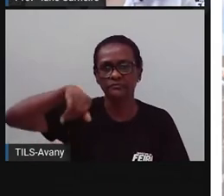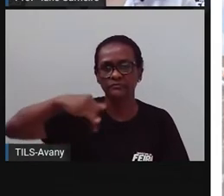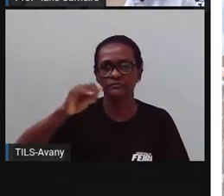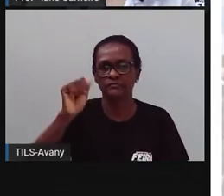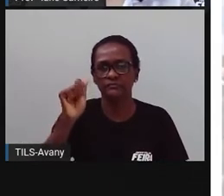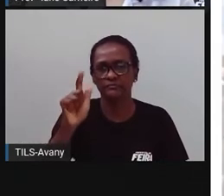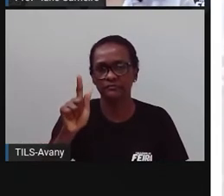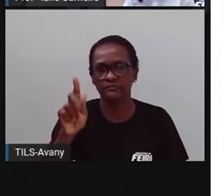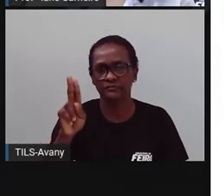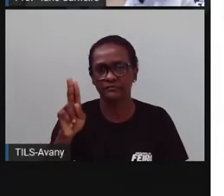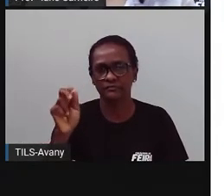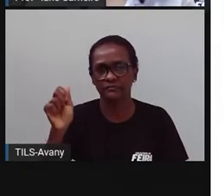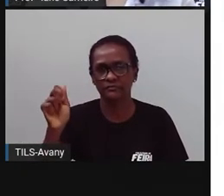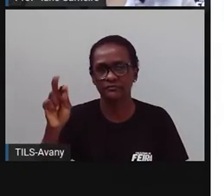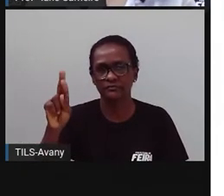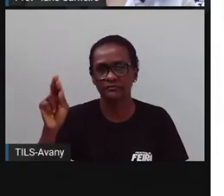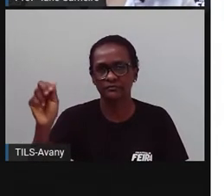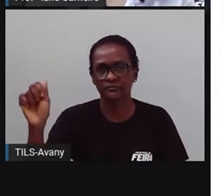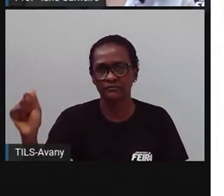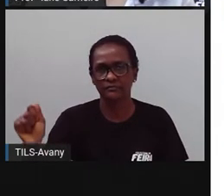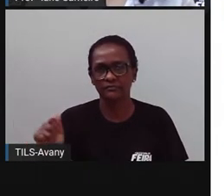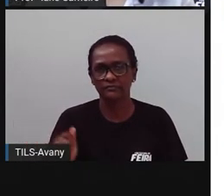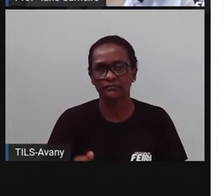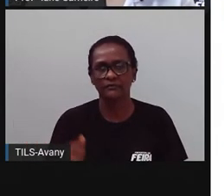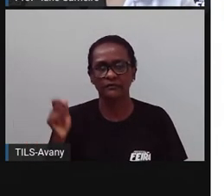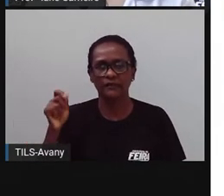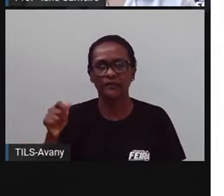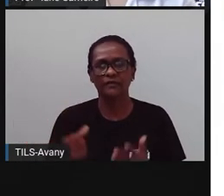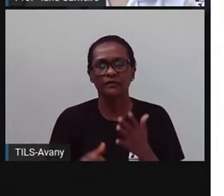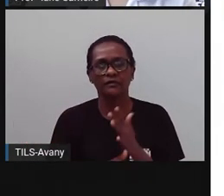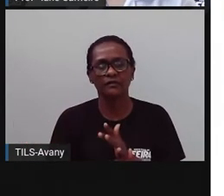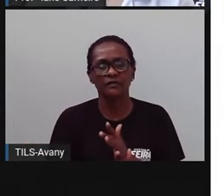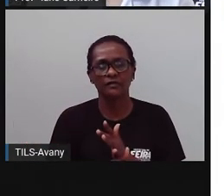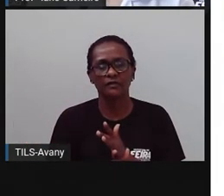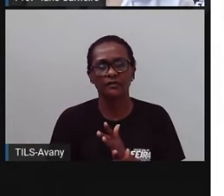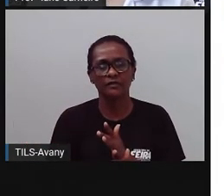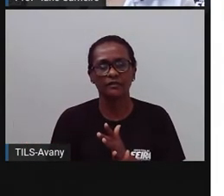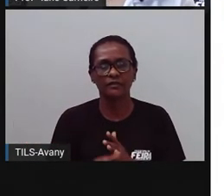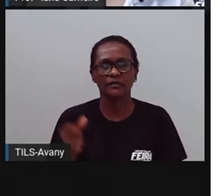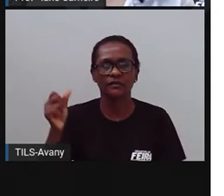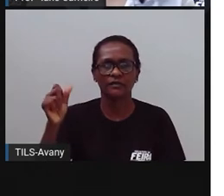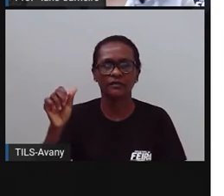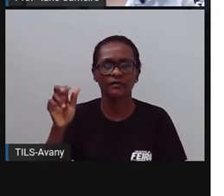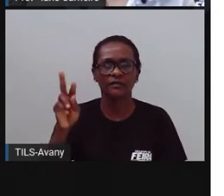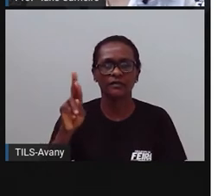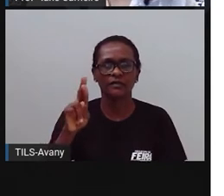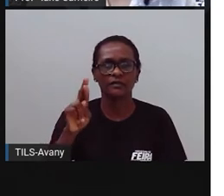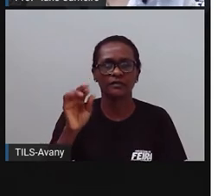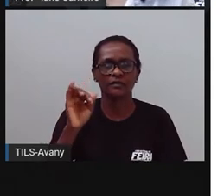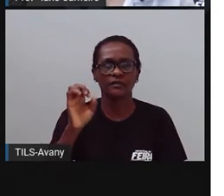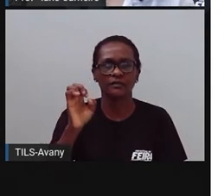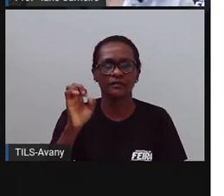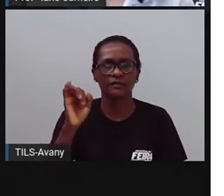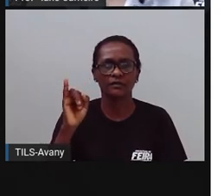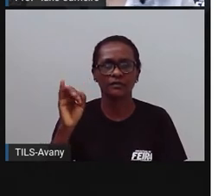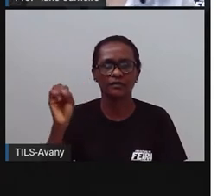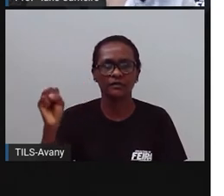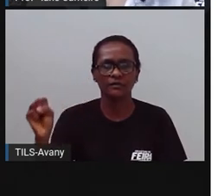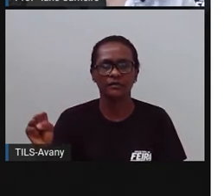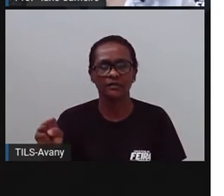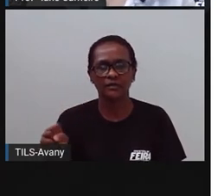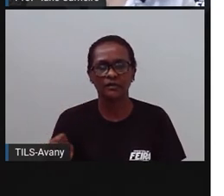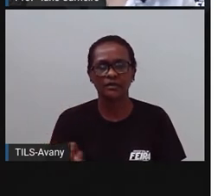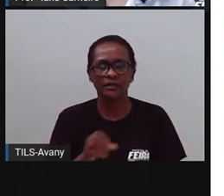Outra festa também da nossa cidade é a festa de reis, né? Festa dos reis. É uma festa que mistura cultura e tradição.